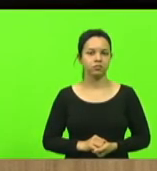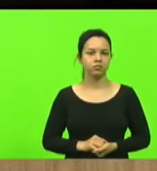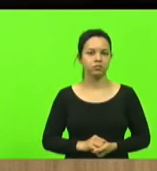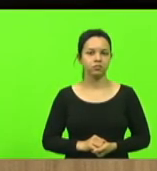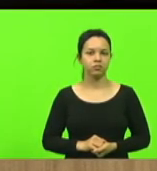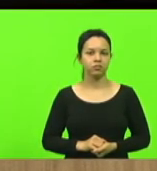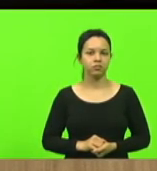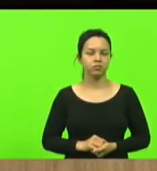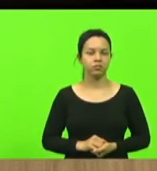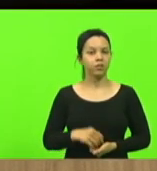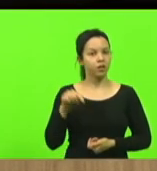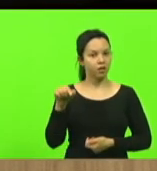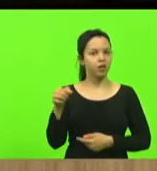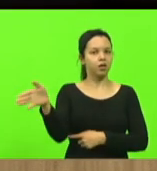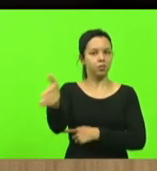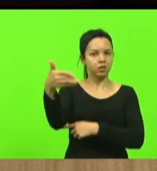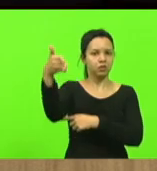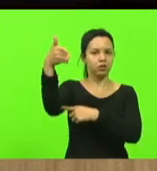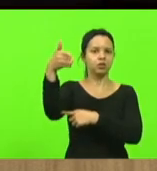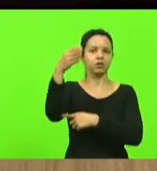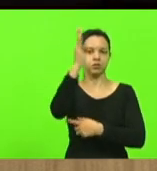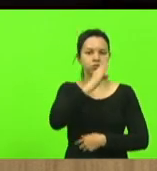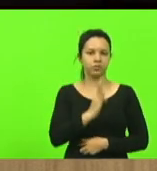essa bandeira do Brasil